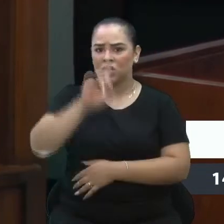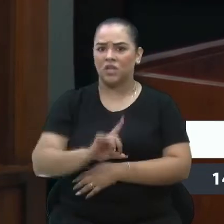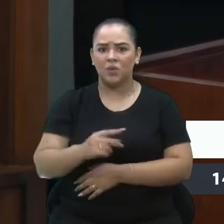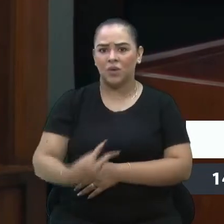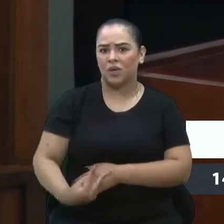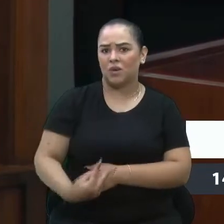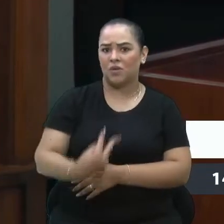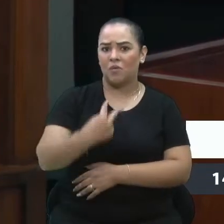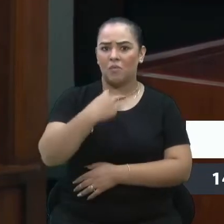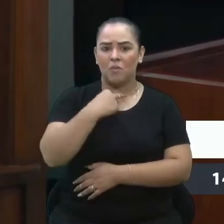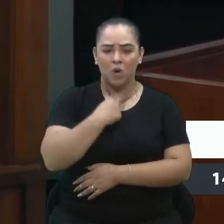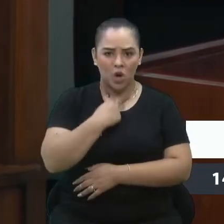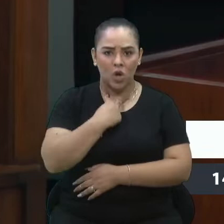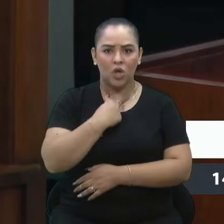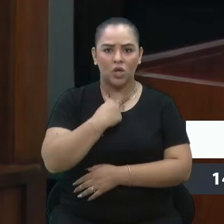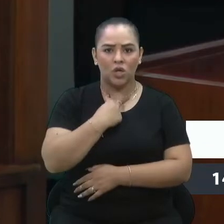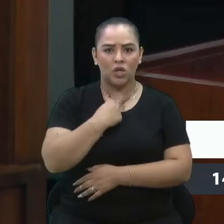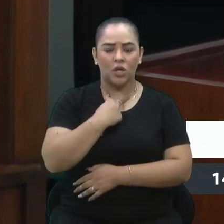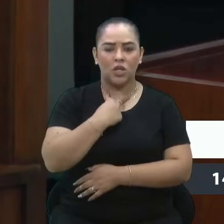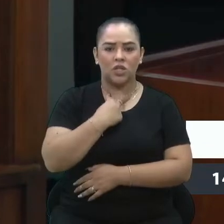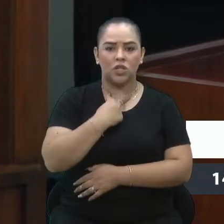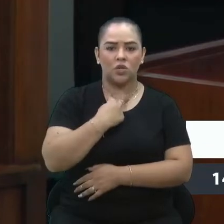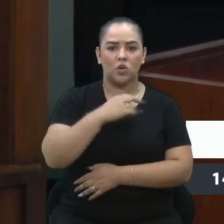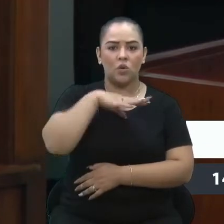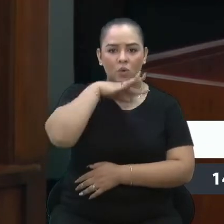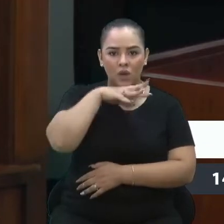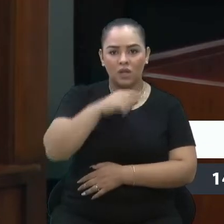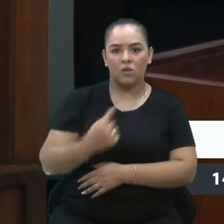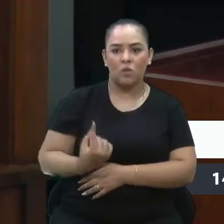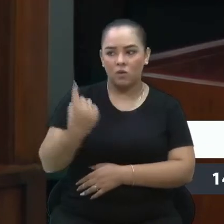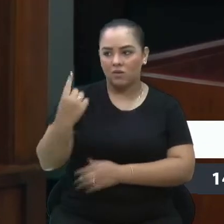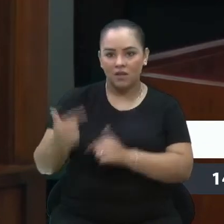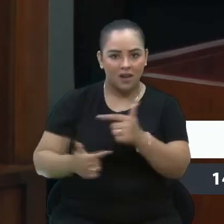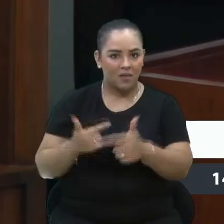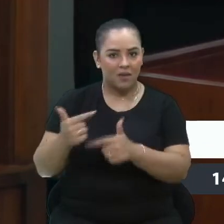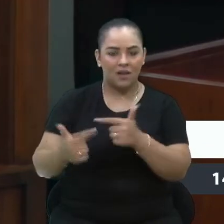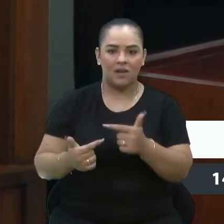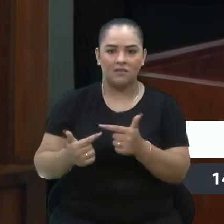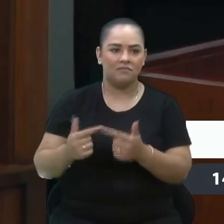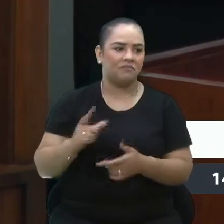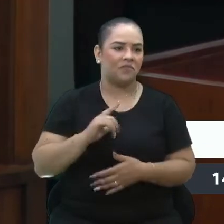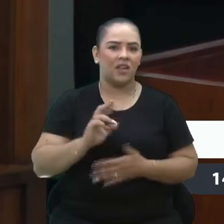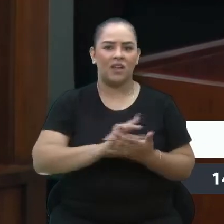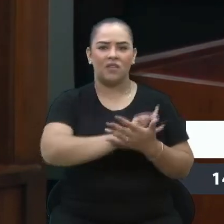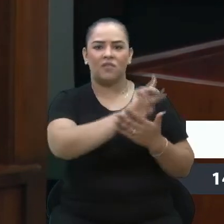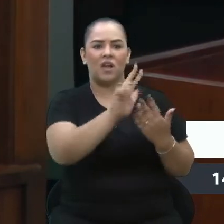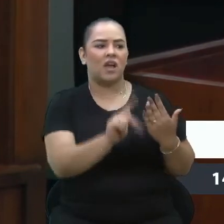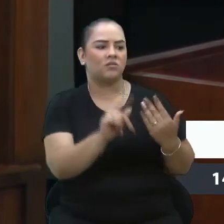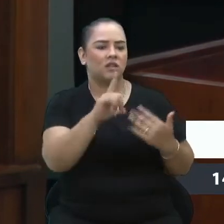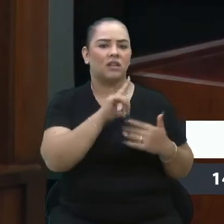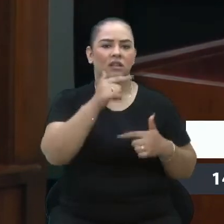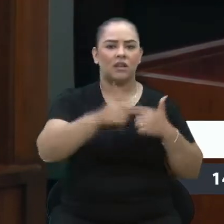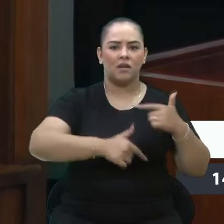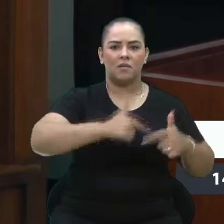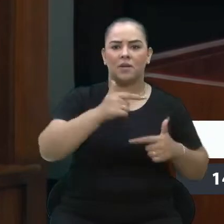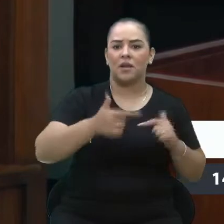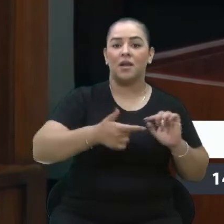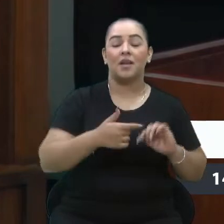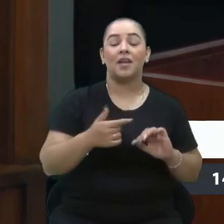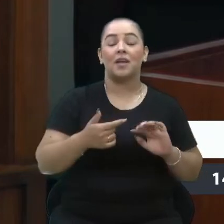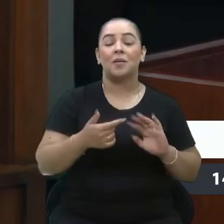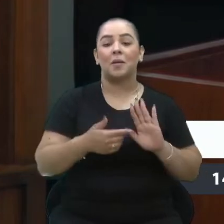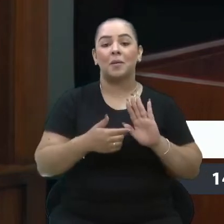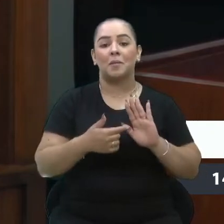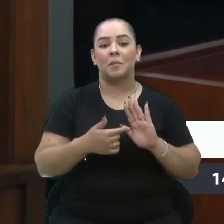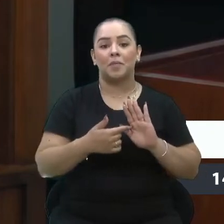pode deixar prejudicar o trabalho. Todos aqui têm vários, têm trabalho, apresentam, solicitam, inclusive,